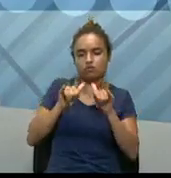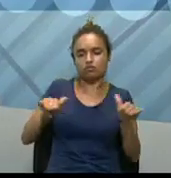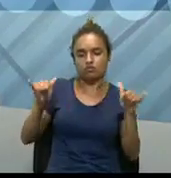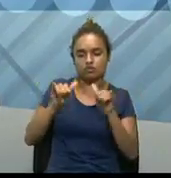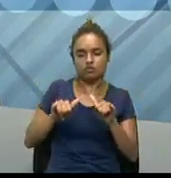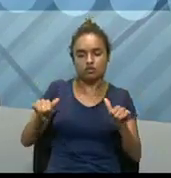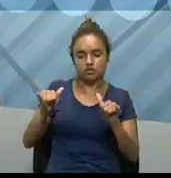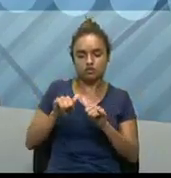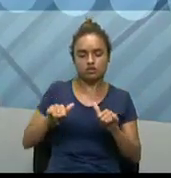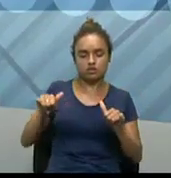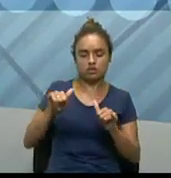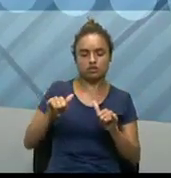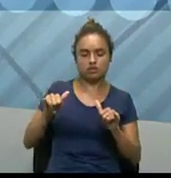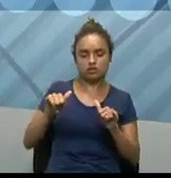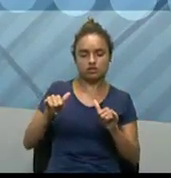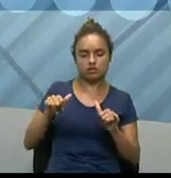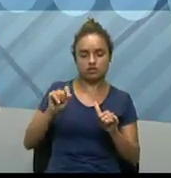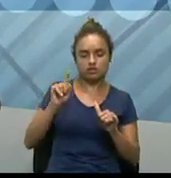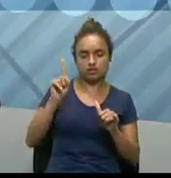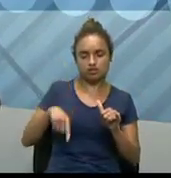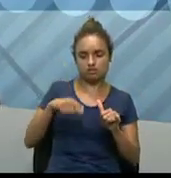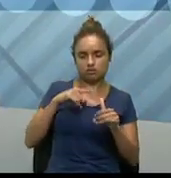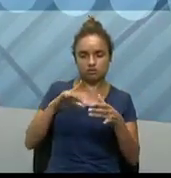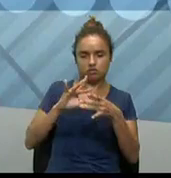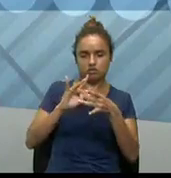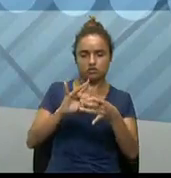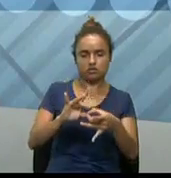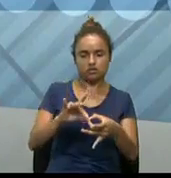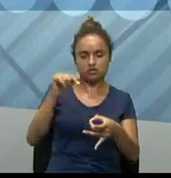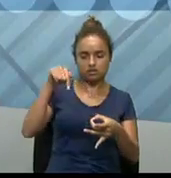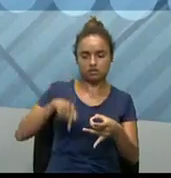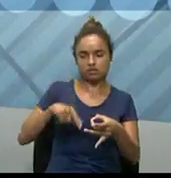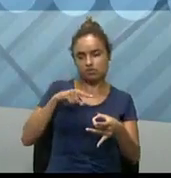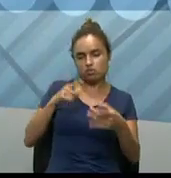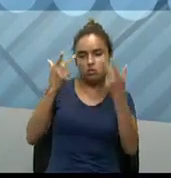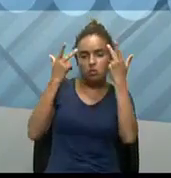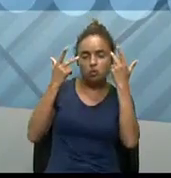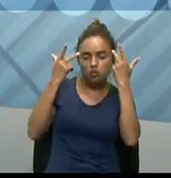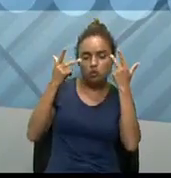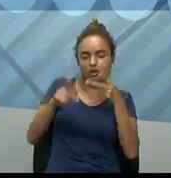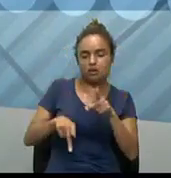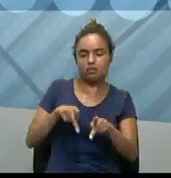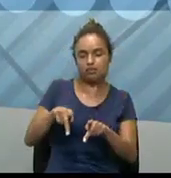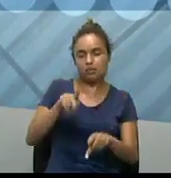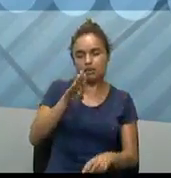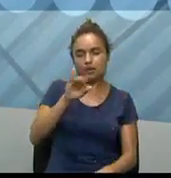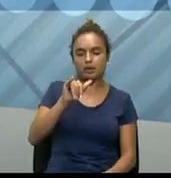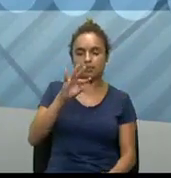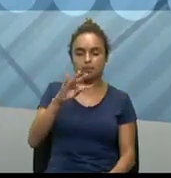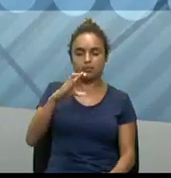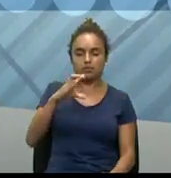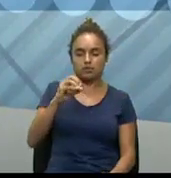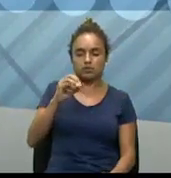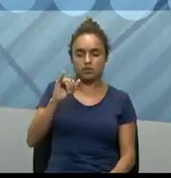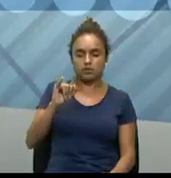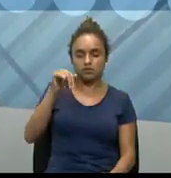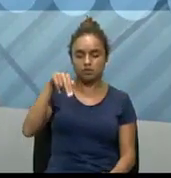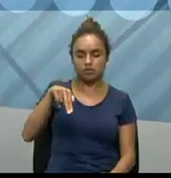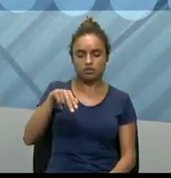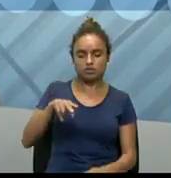moedas digitais, mas, então, hoje o mais comum e a popular é a Bitcoin. Por isso que a gente vai falar,